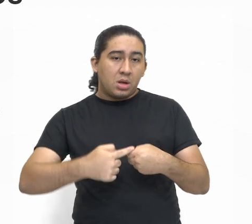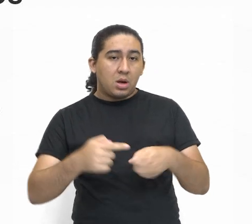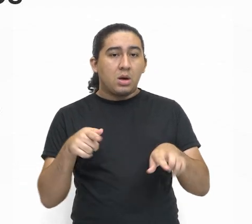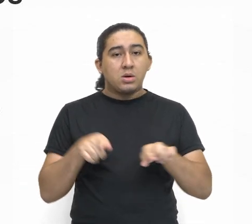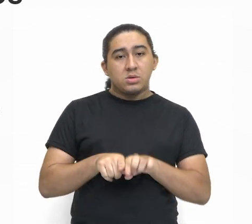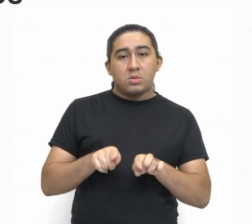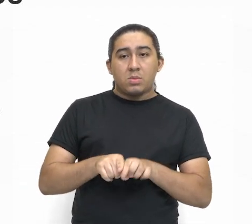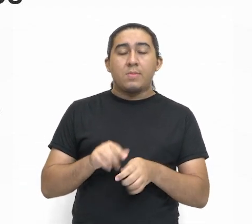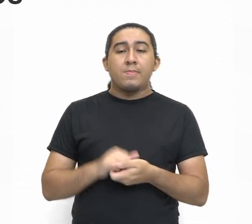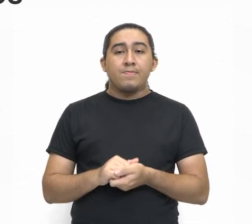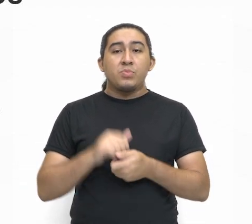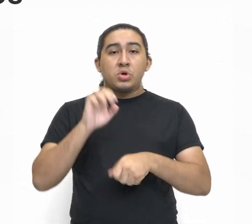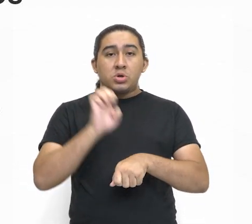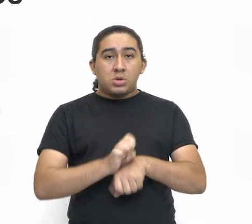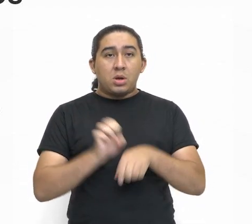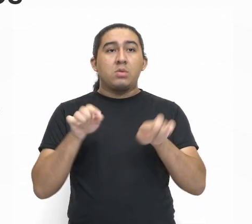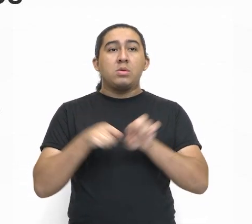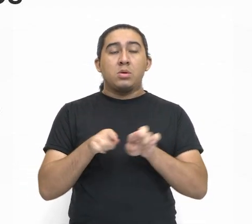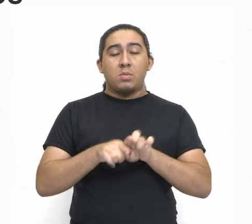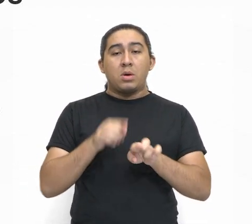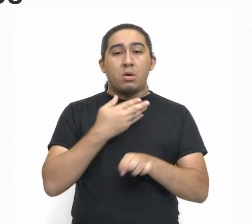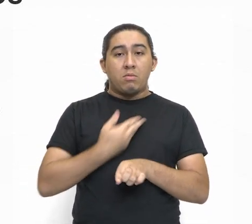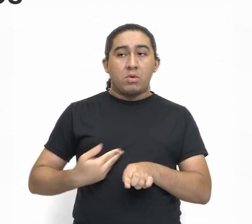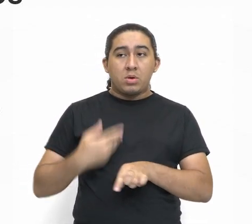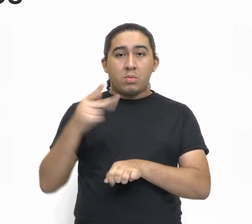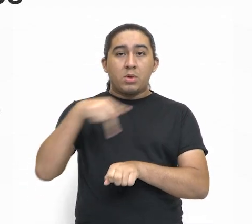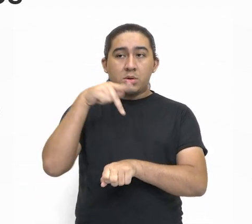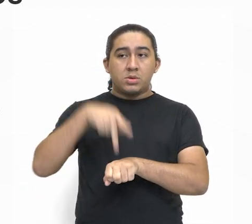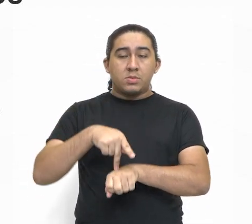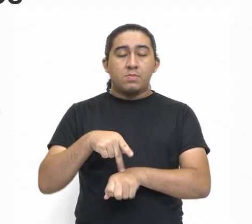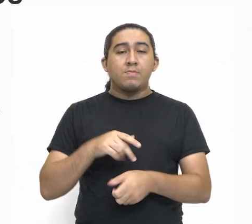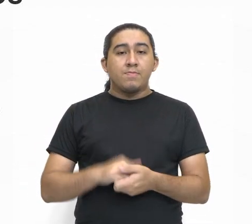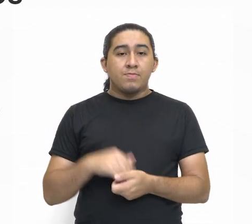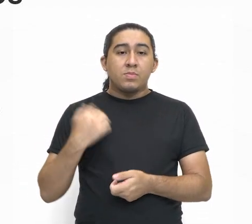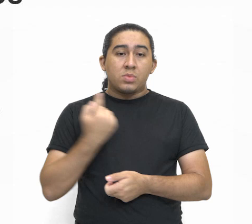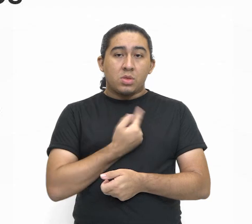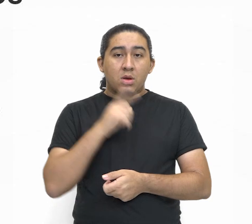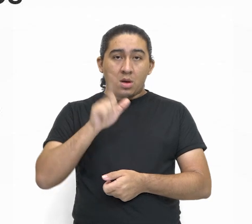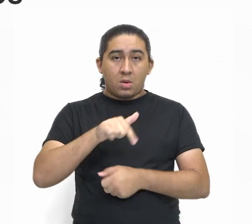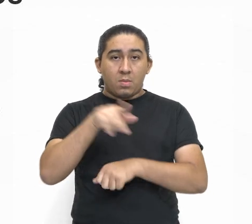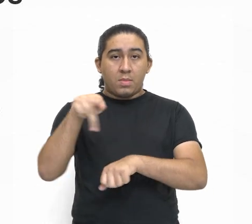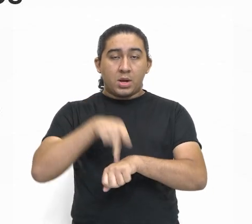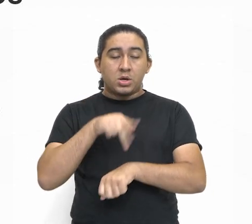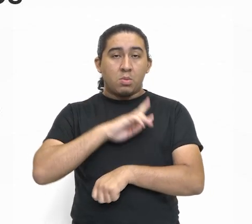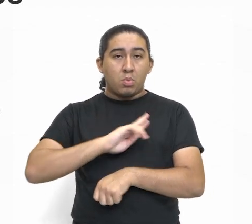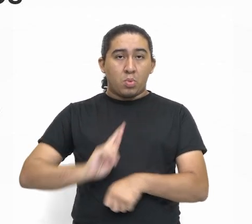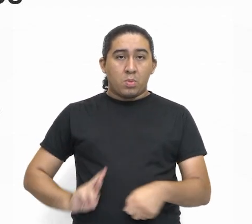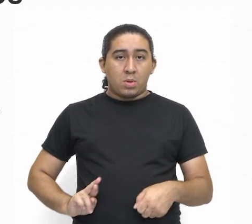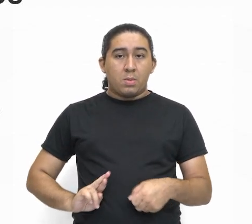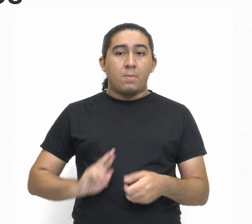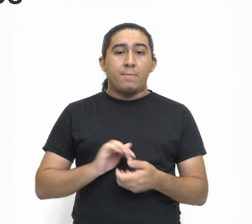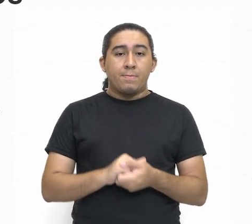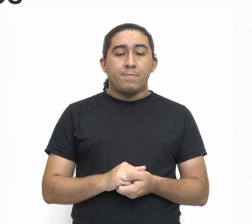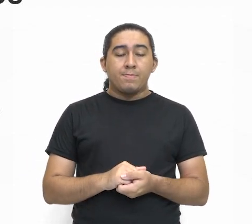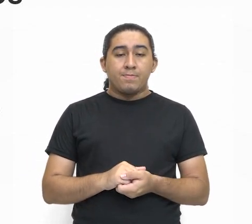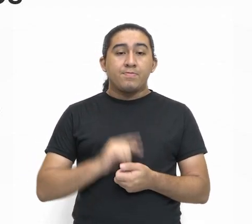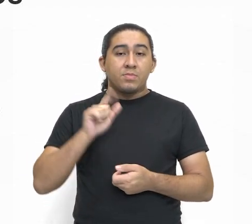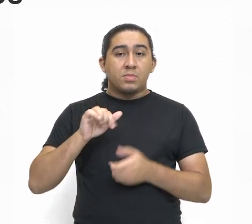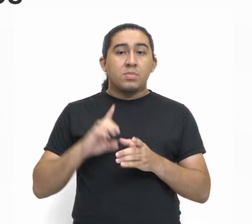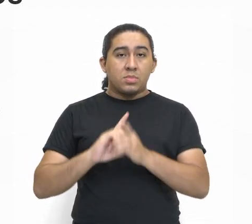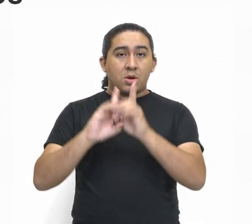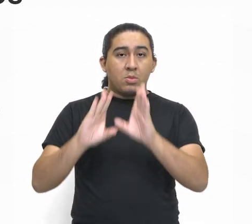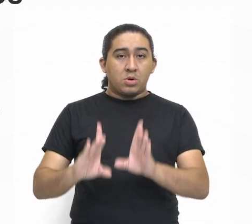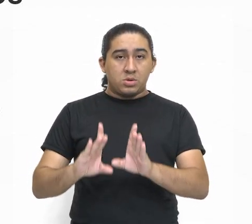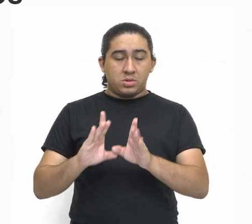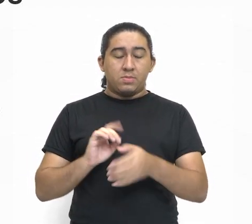governar um Estado, para governar o país. Nós somos um país republicano, uma democracia